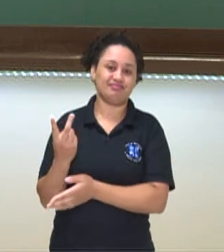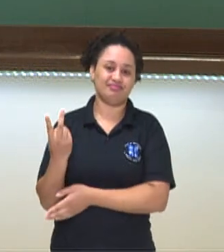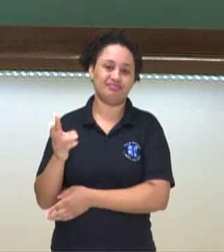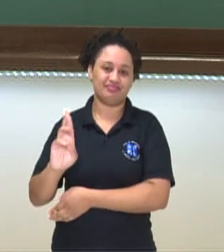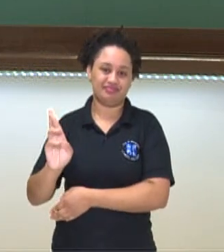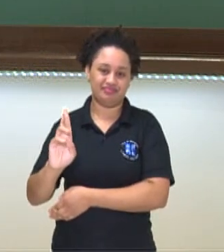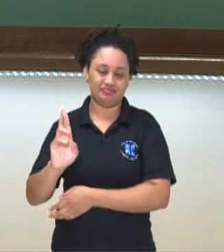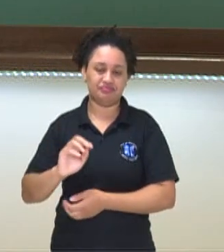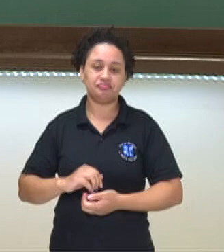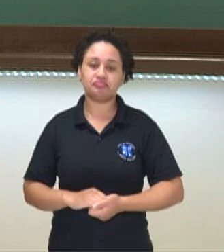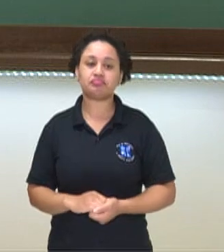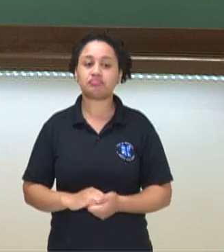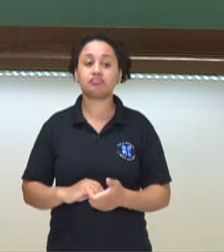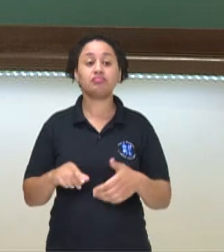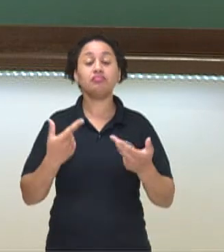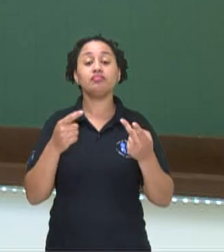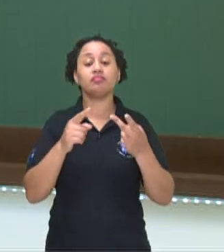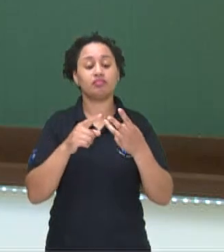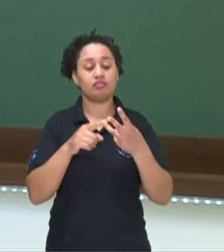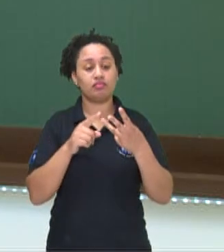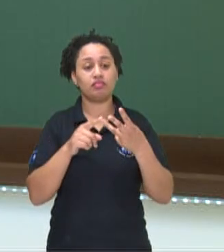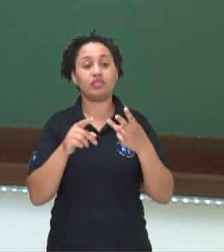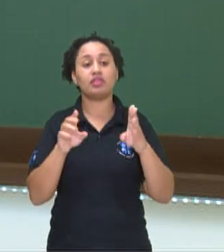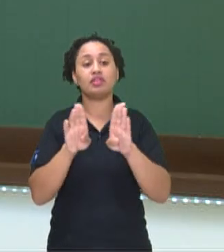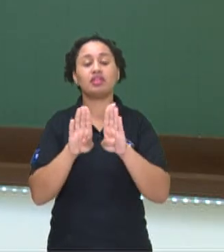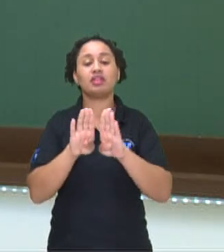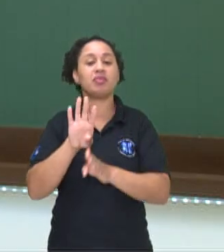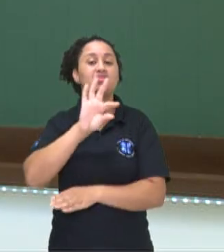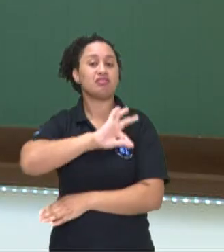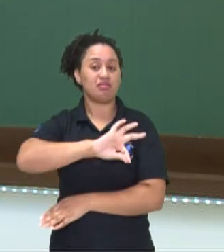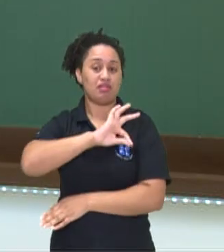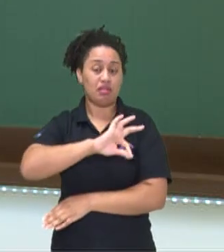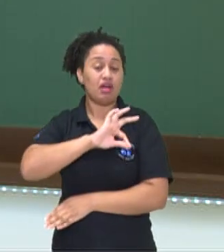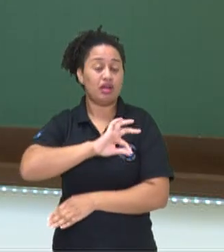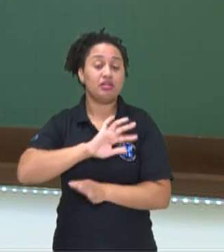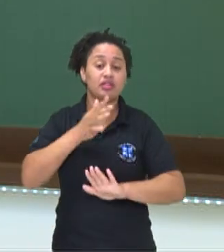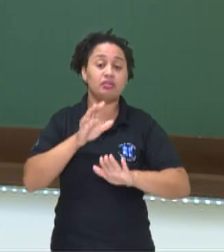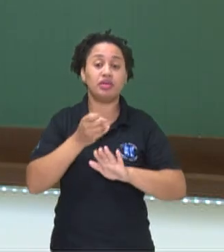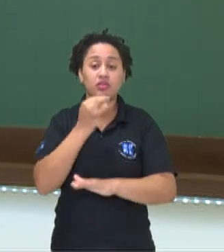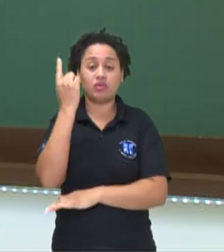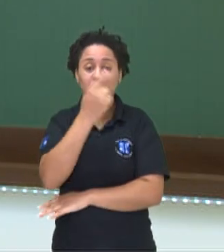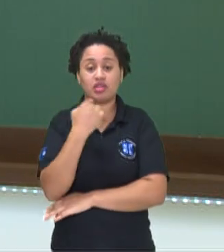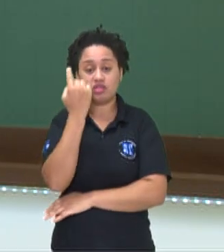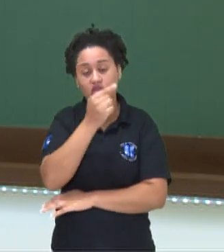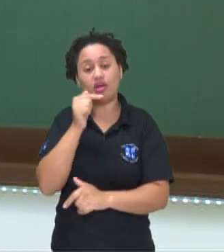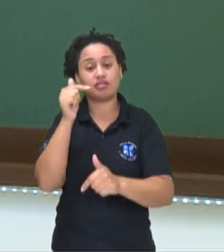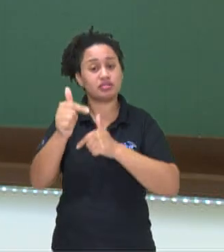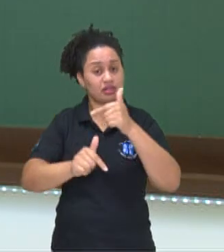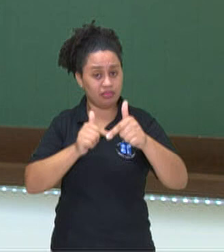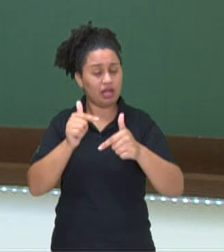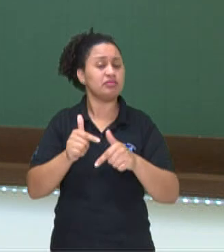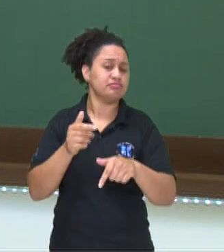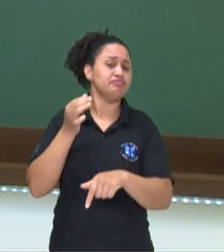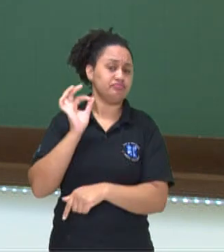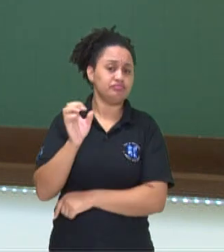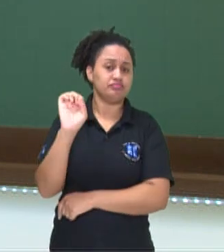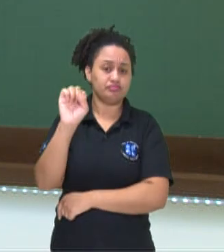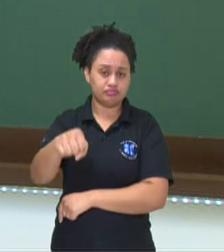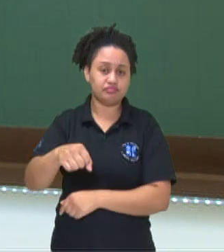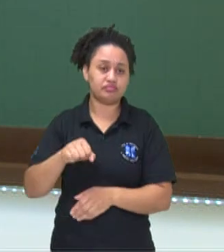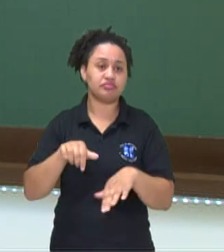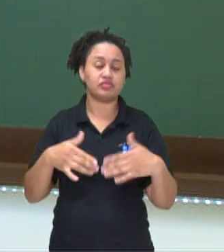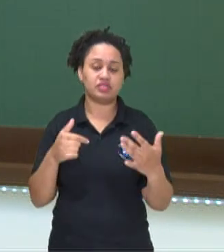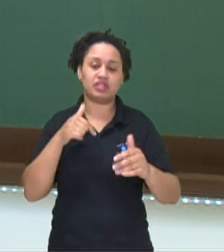dela, tá bom? E também o salário, em função das horas trabalhadas, isso mesmo, quanto